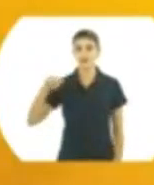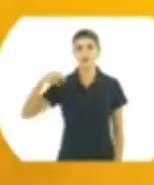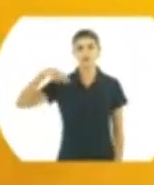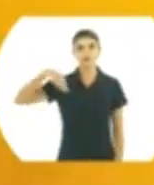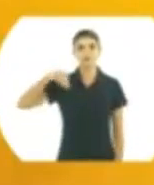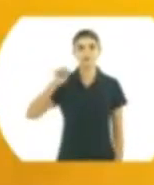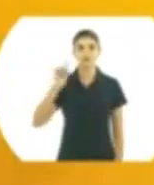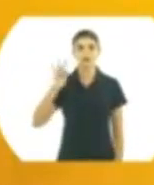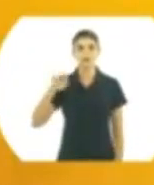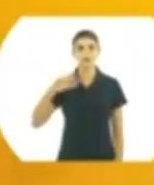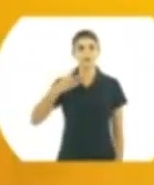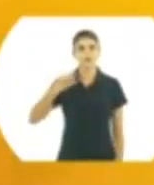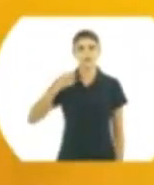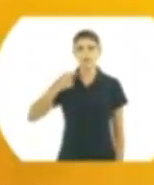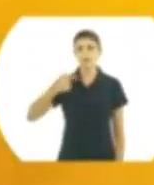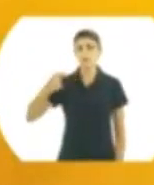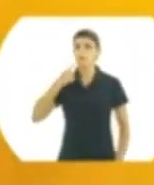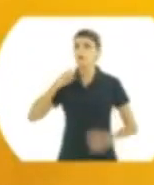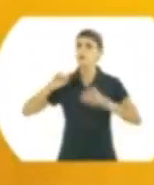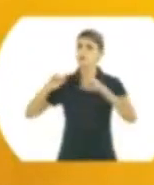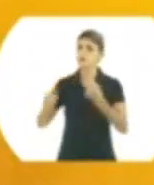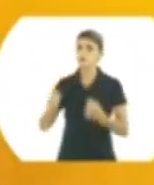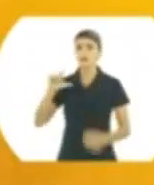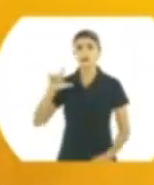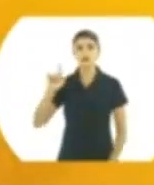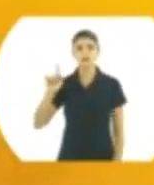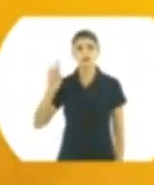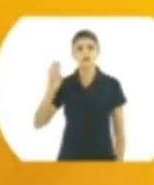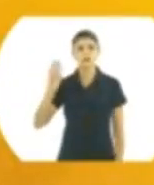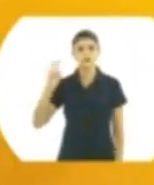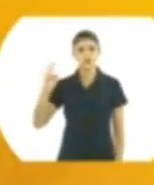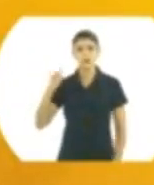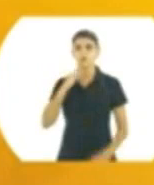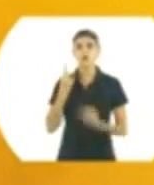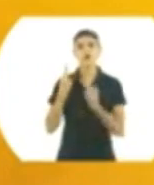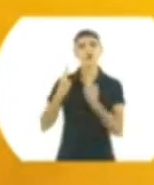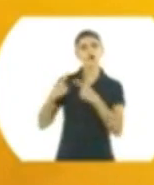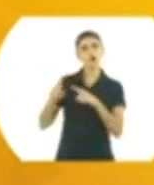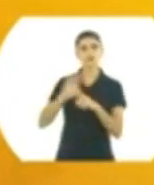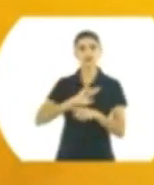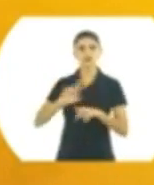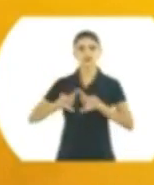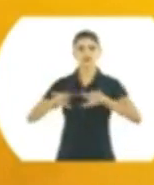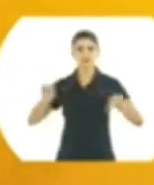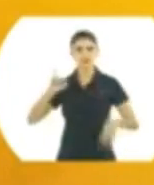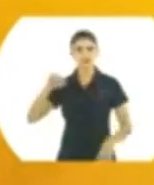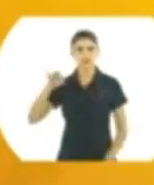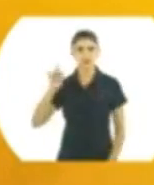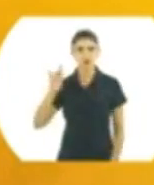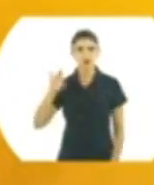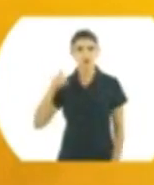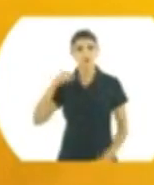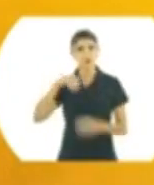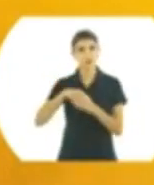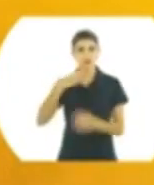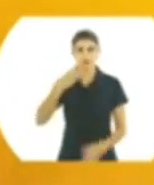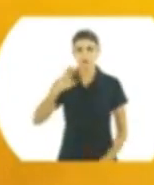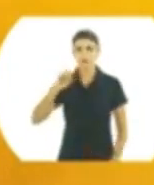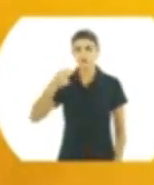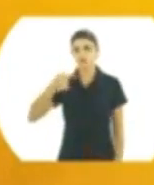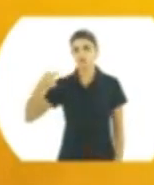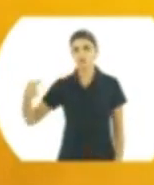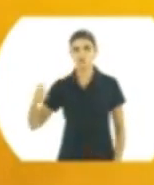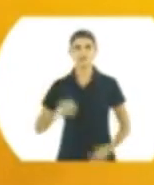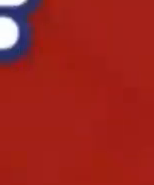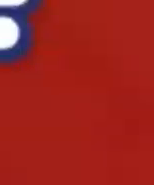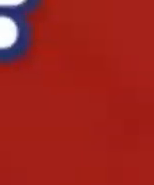Cássia Martins, 4077. Vou lutar em defesa no movimento LGBT e contra a intolerância religiosa. Vote Cássia Martins,